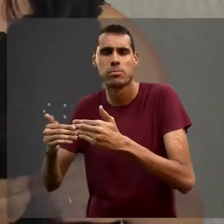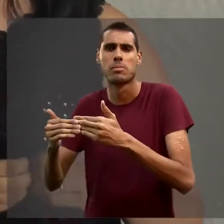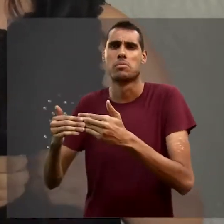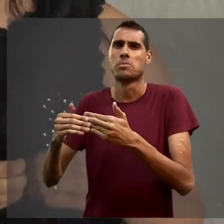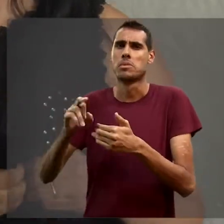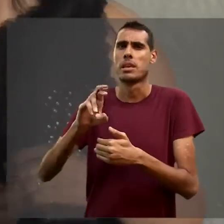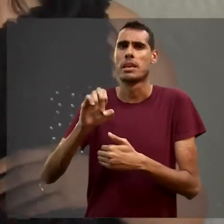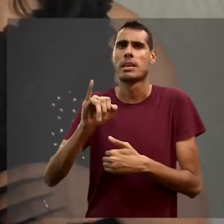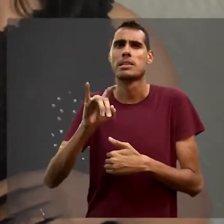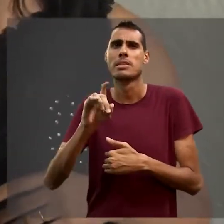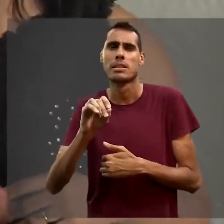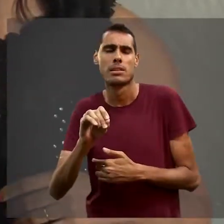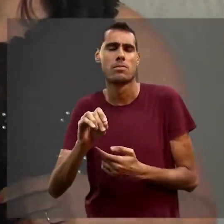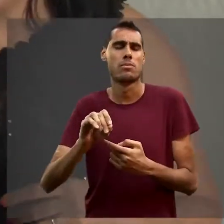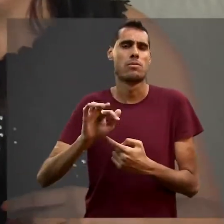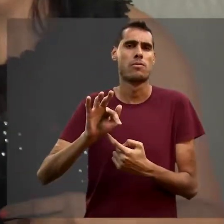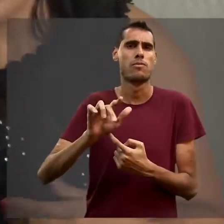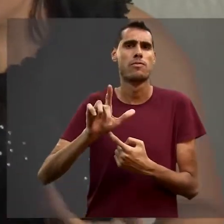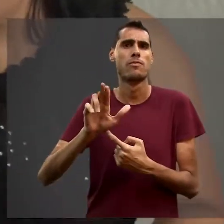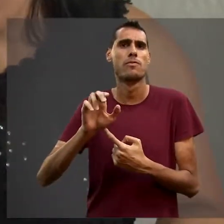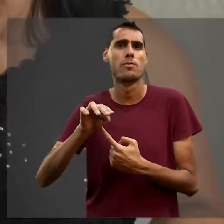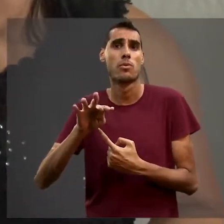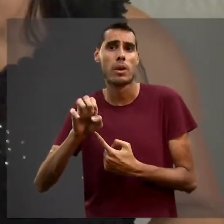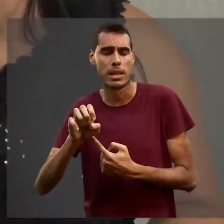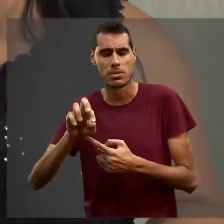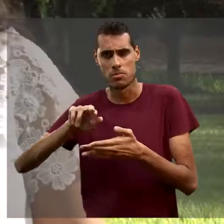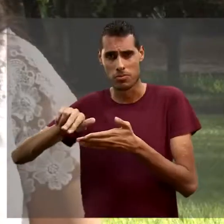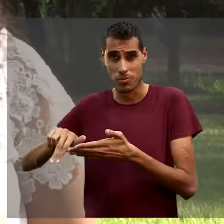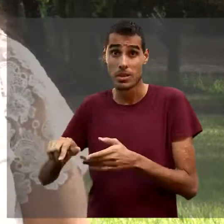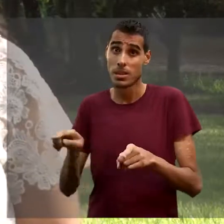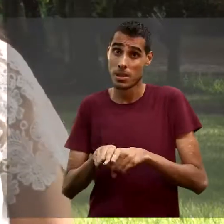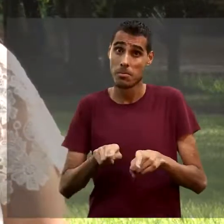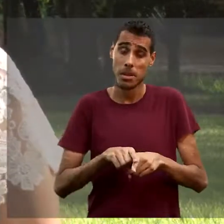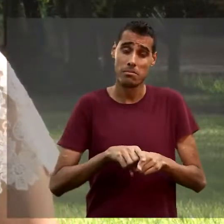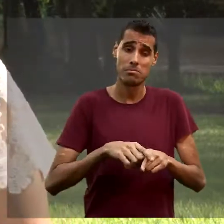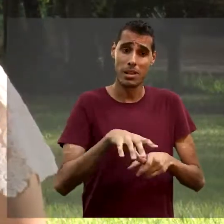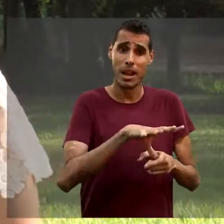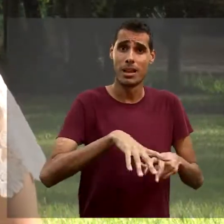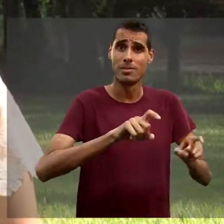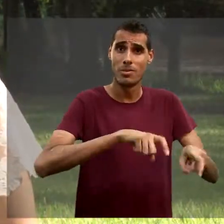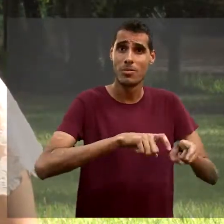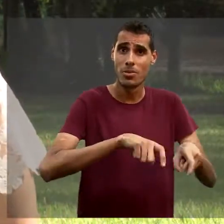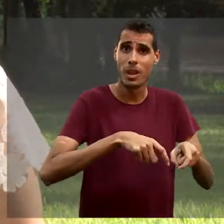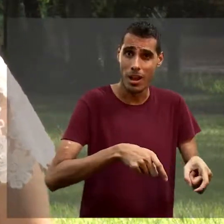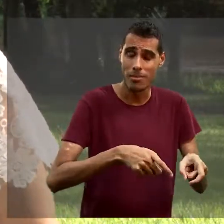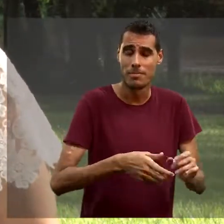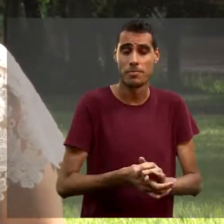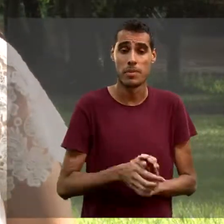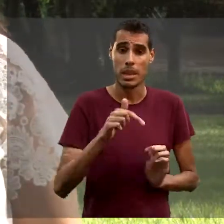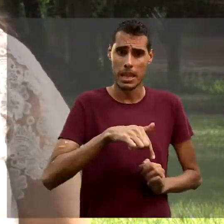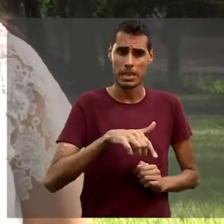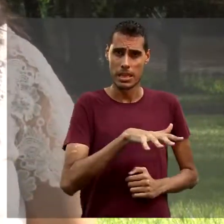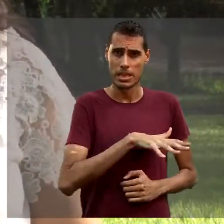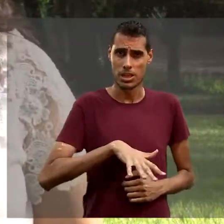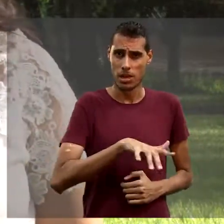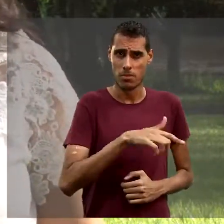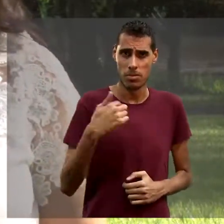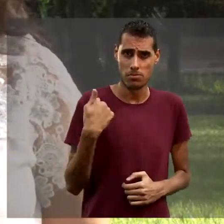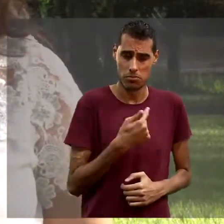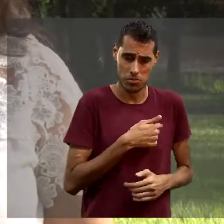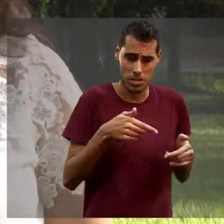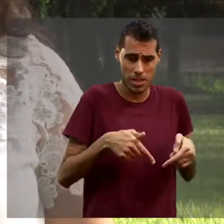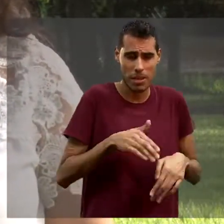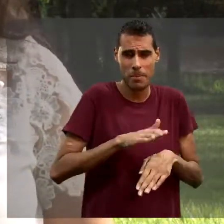efluentes, também pode atuar na parte rural. Essa região que a gente se localiza hoje é uma das regiões mais